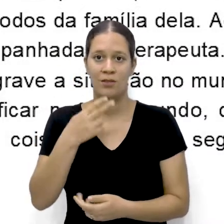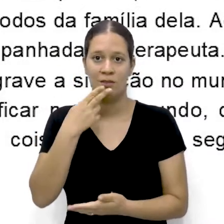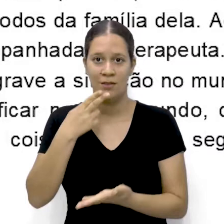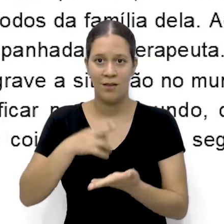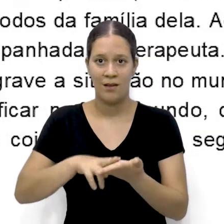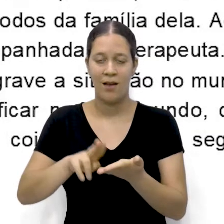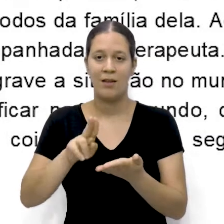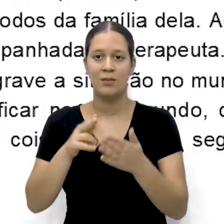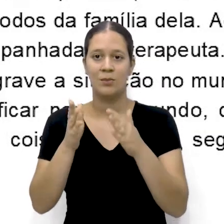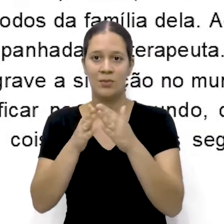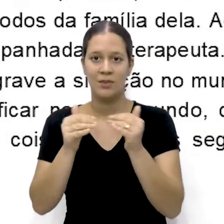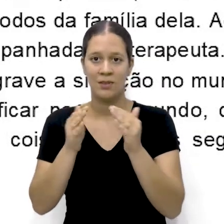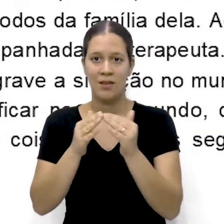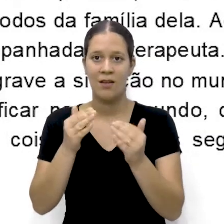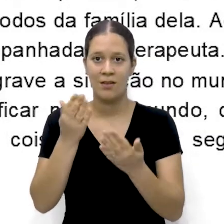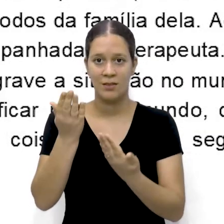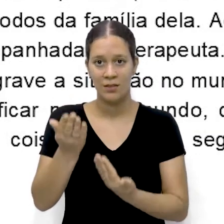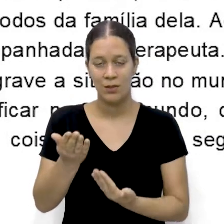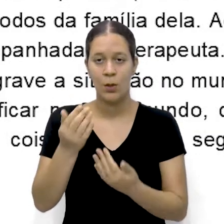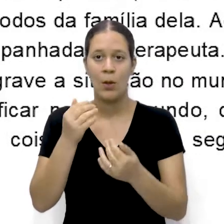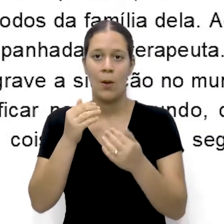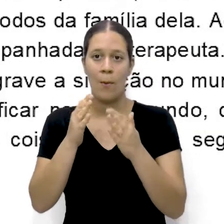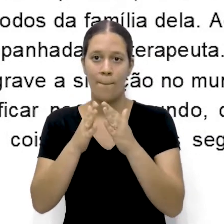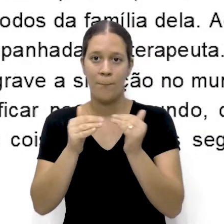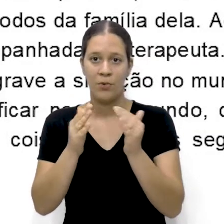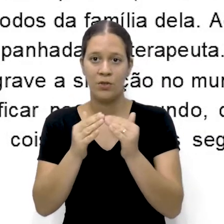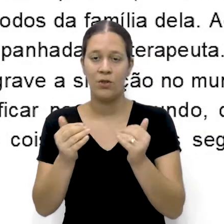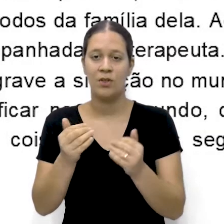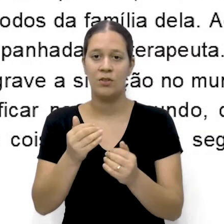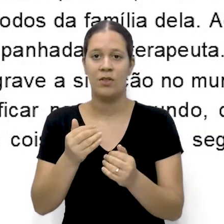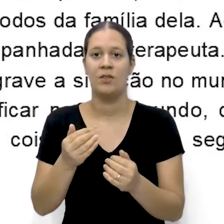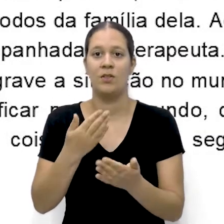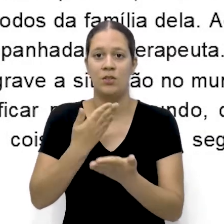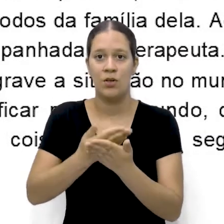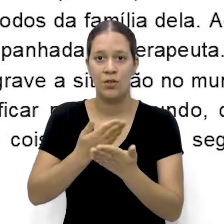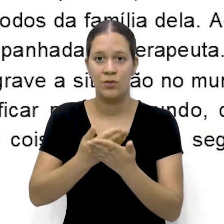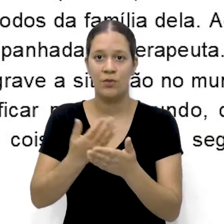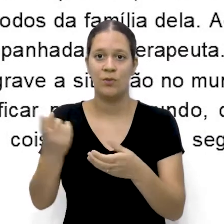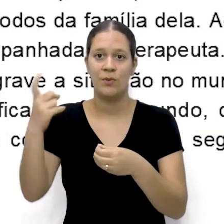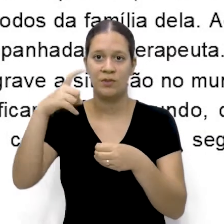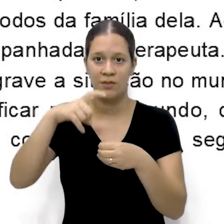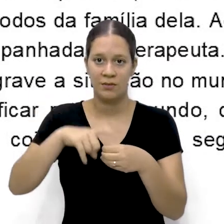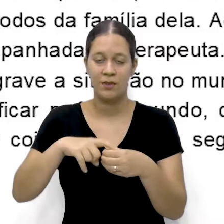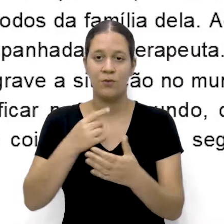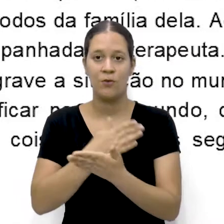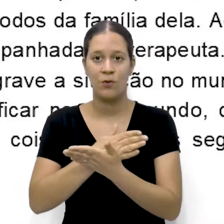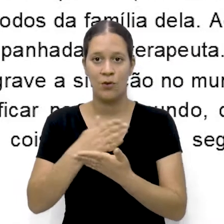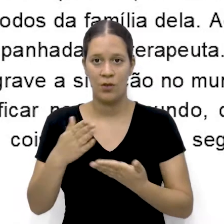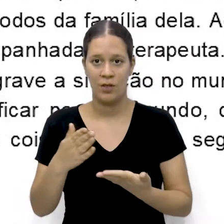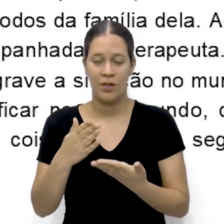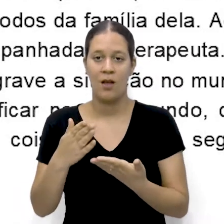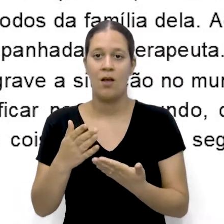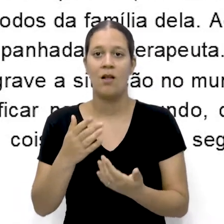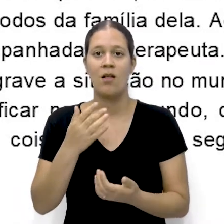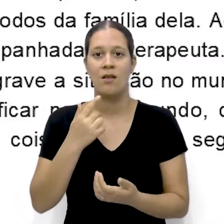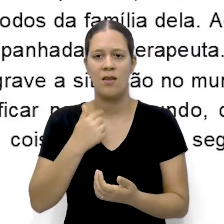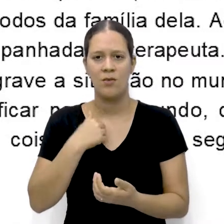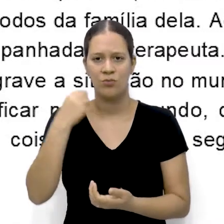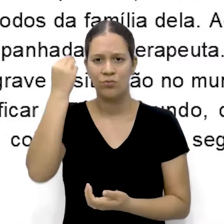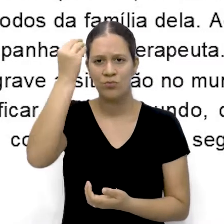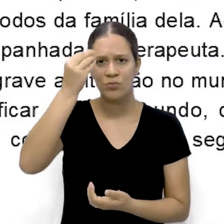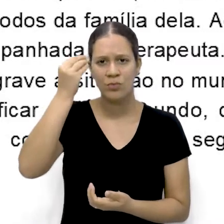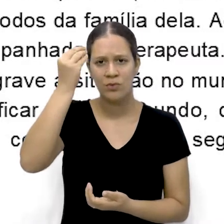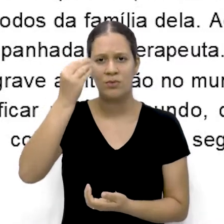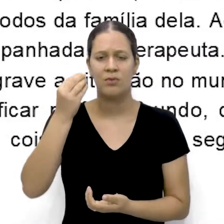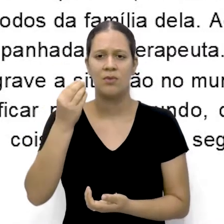solicitação à senhora Onde pedia para que as aulas do estudo da escola municipal se recomeçasse Passei pela experiência